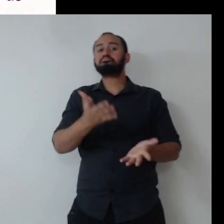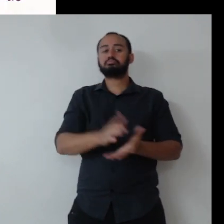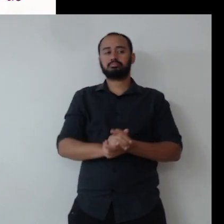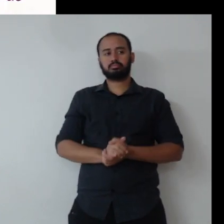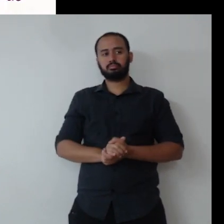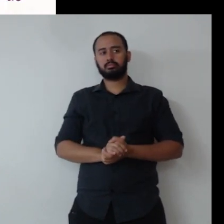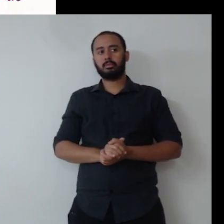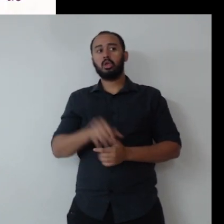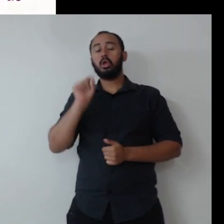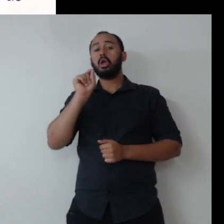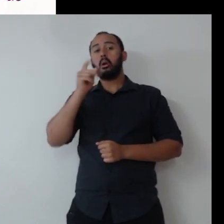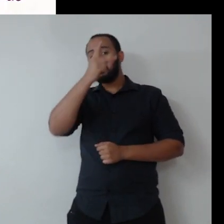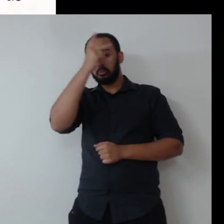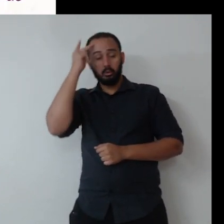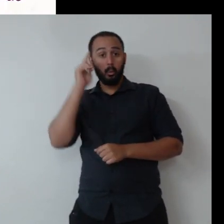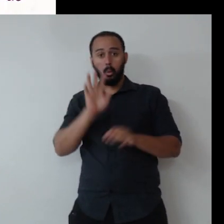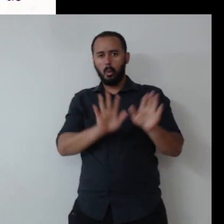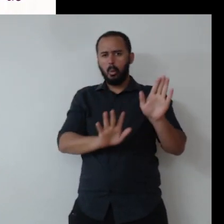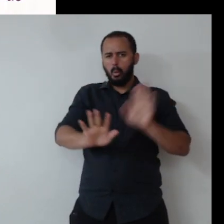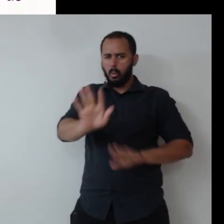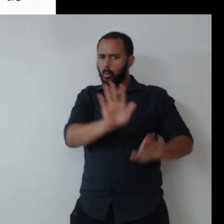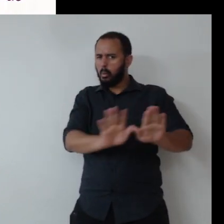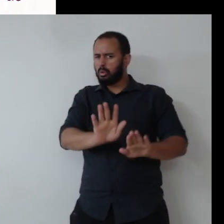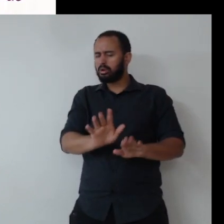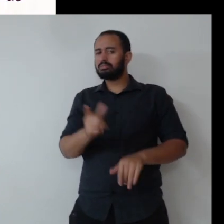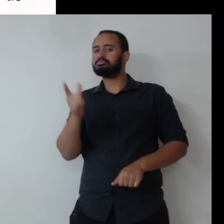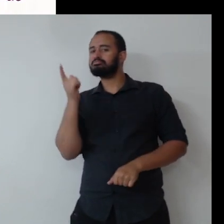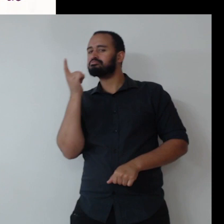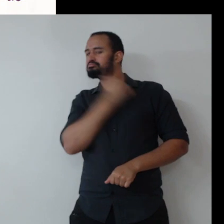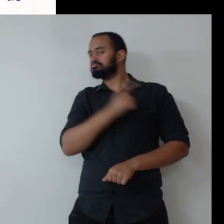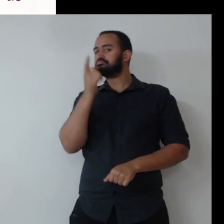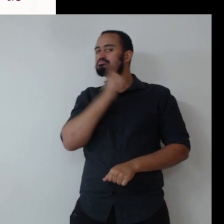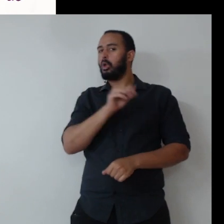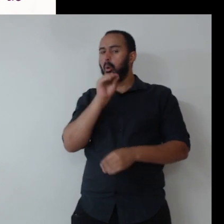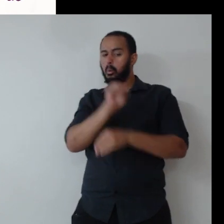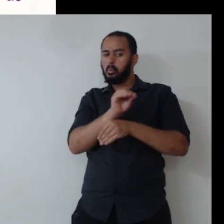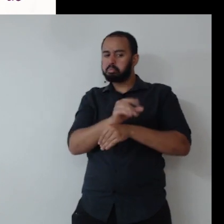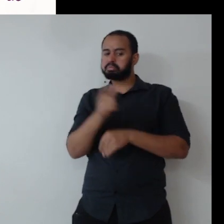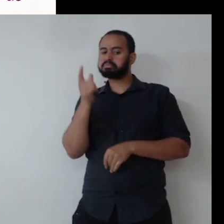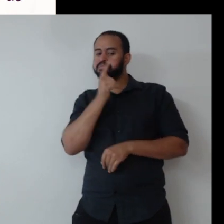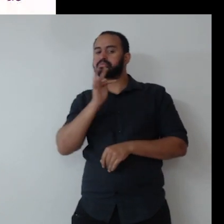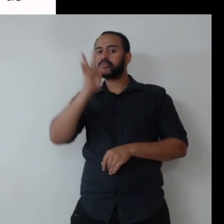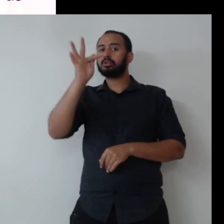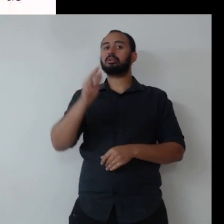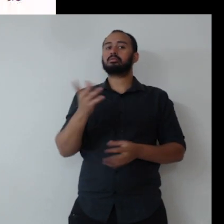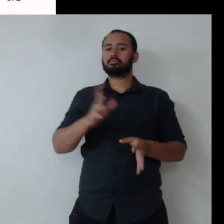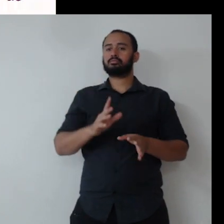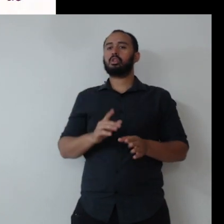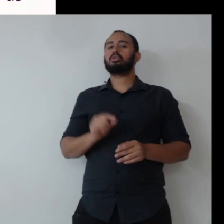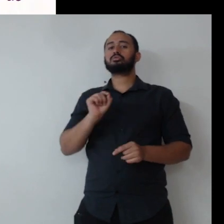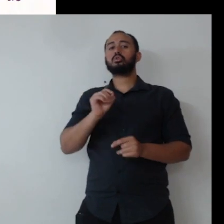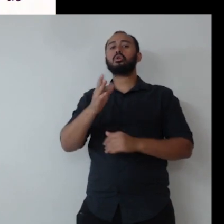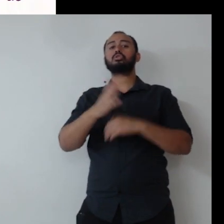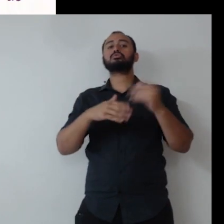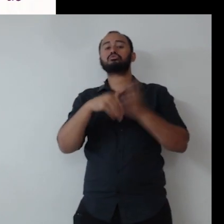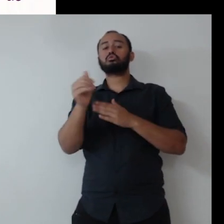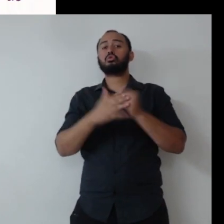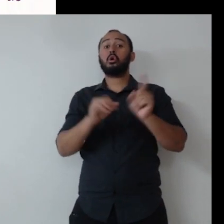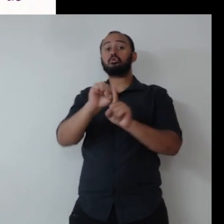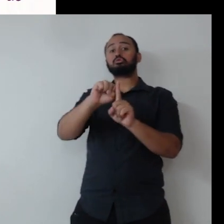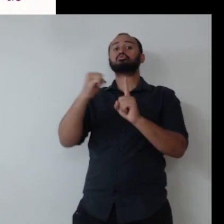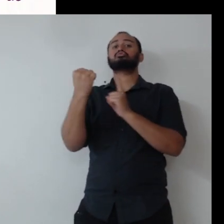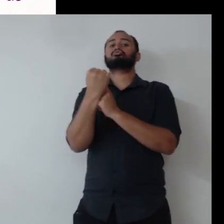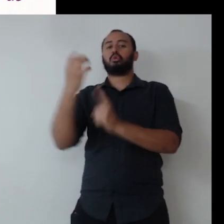voltado para, com a tônica da vantagem competitiva que as empresas podem ter se elas fizerem investimentos ambientais e sociais. É isso.